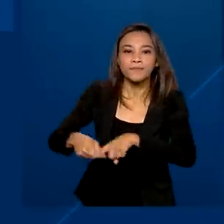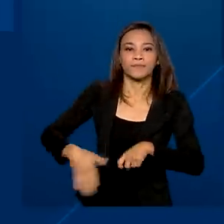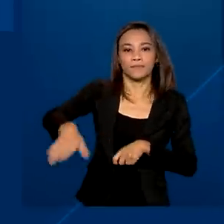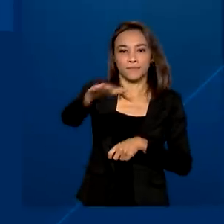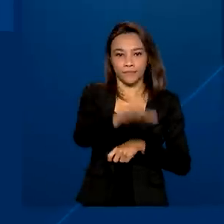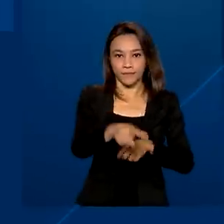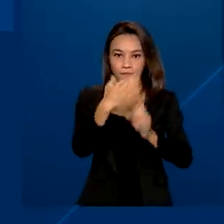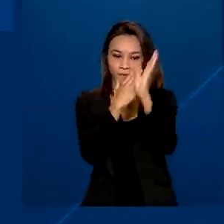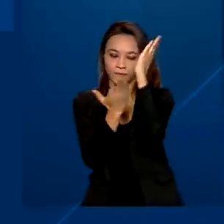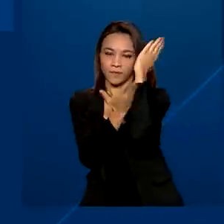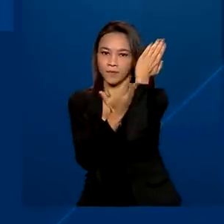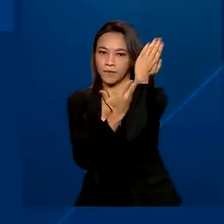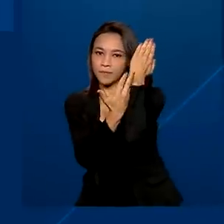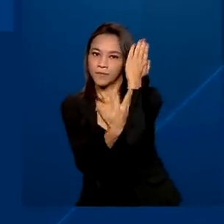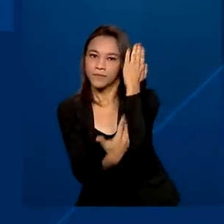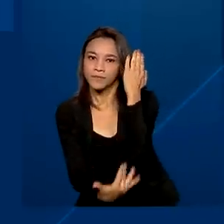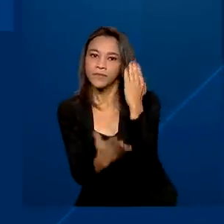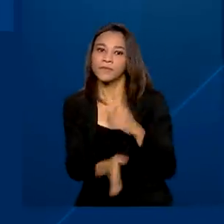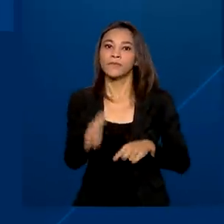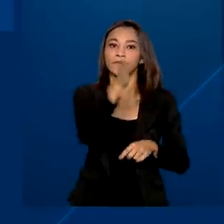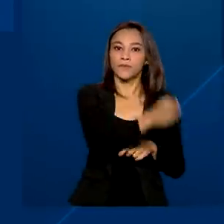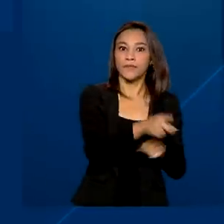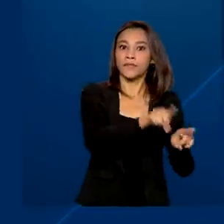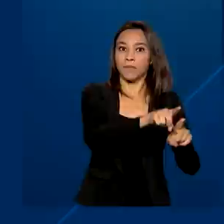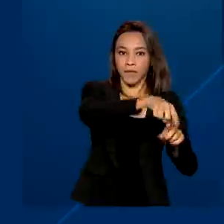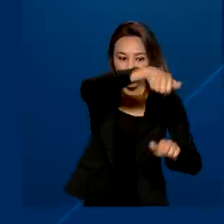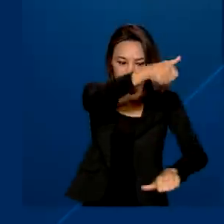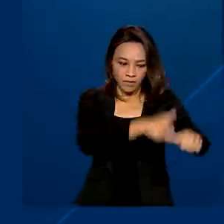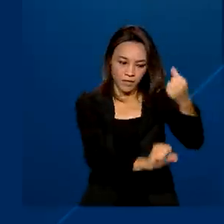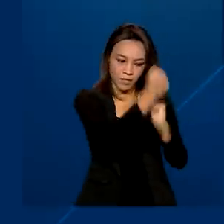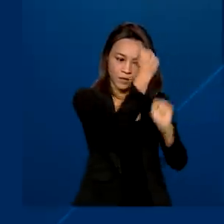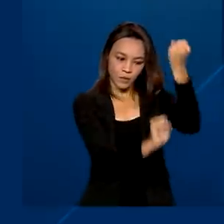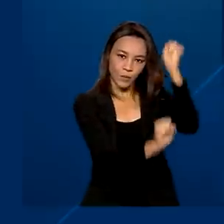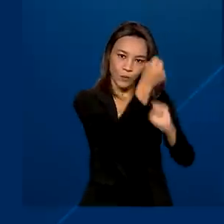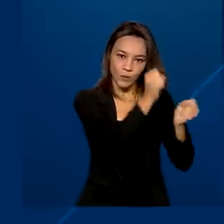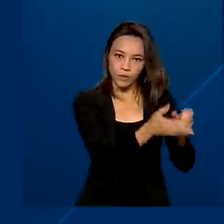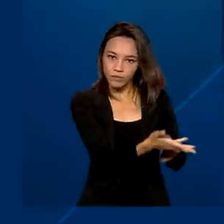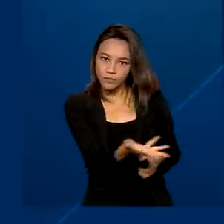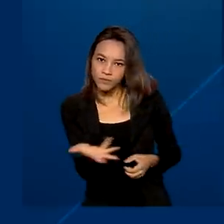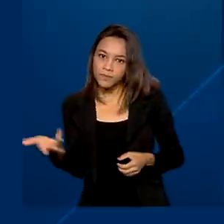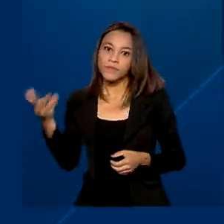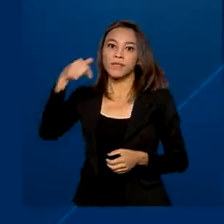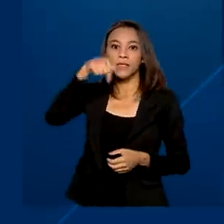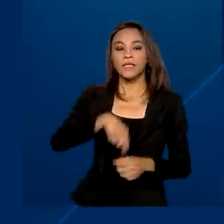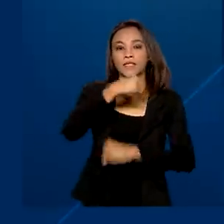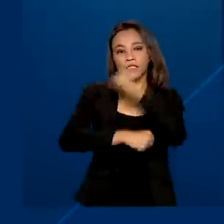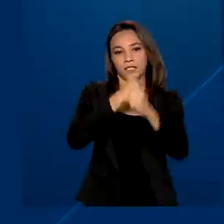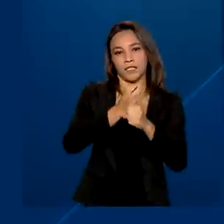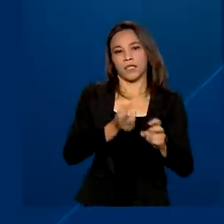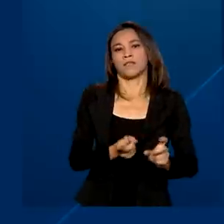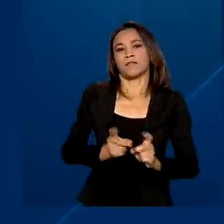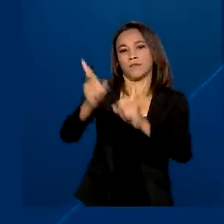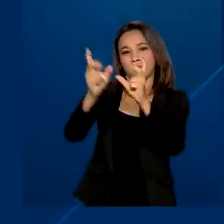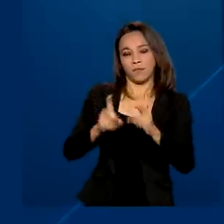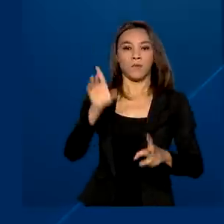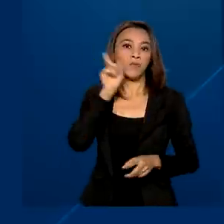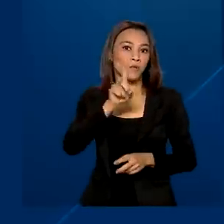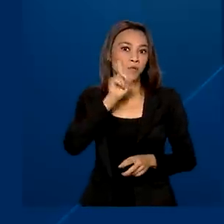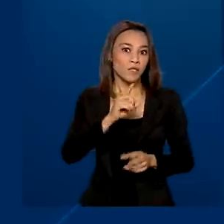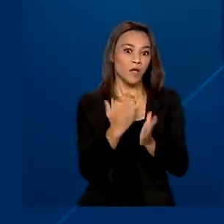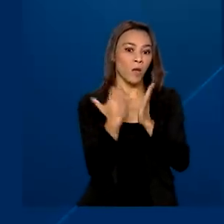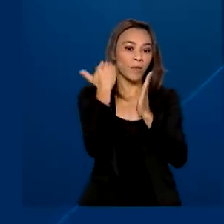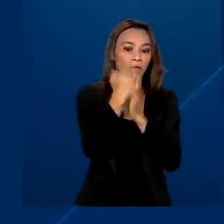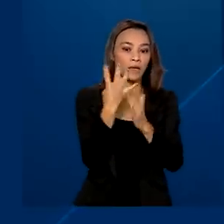extrativa e indústria da transformação. Neste ano, as exportações para os Estados Unidos cresceram 40%.